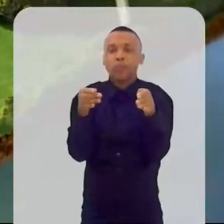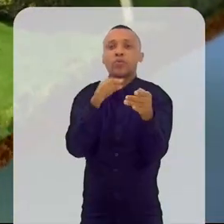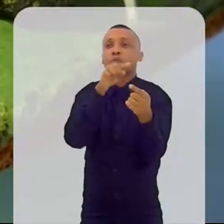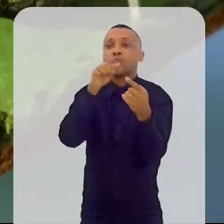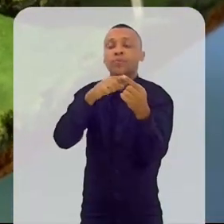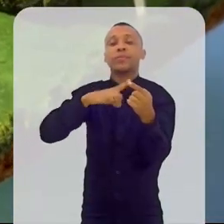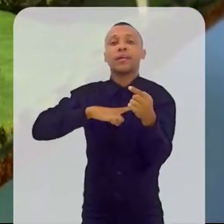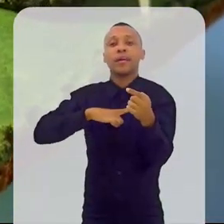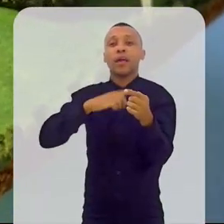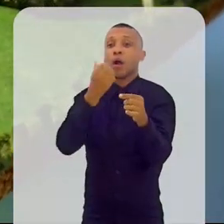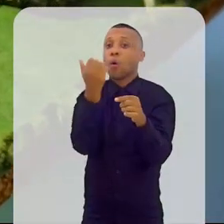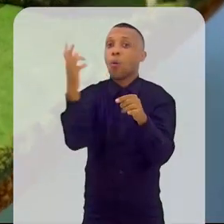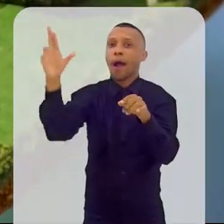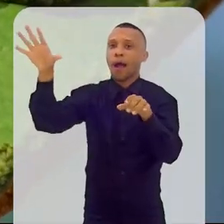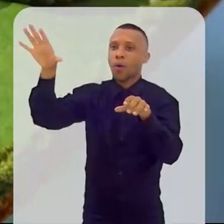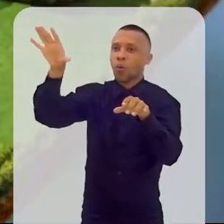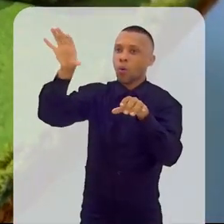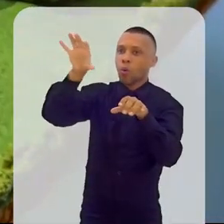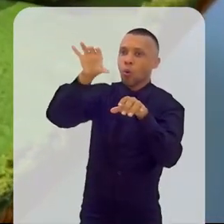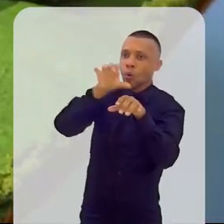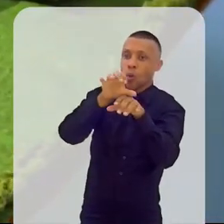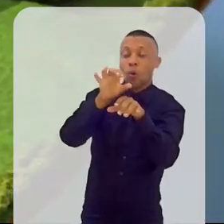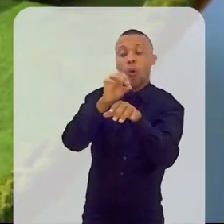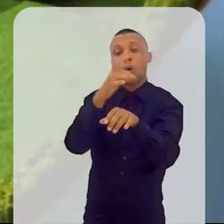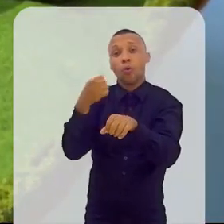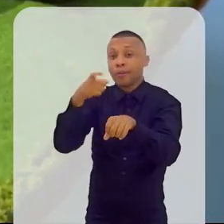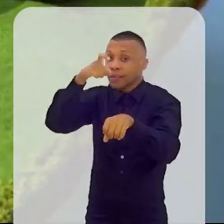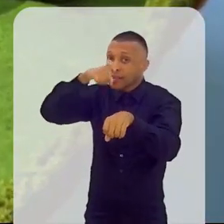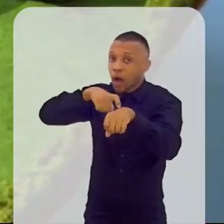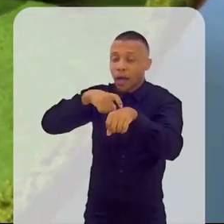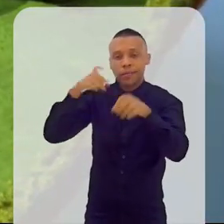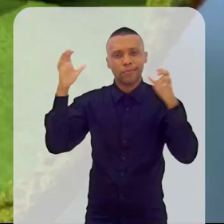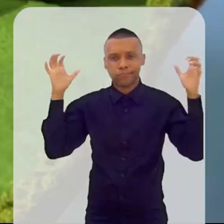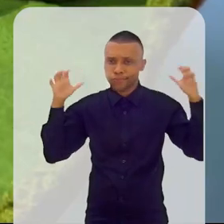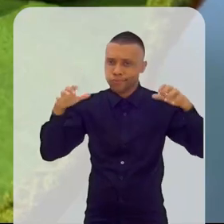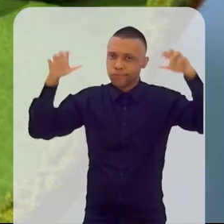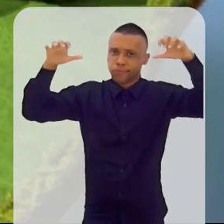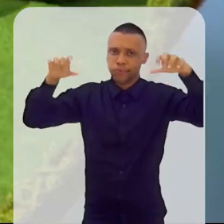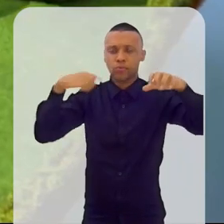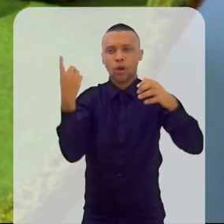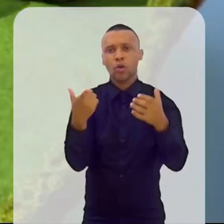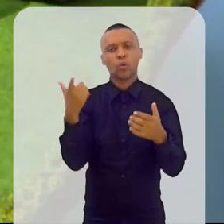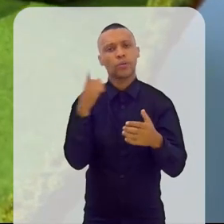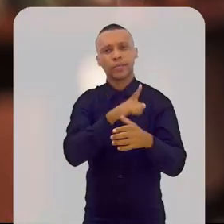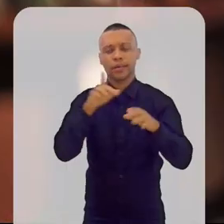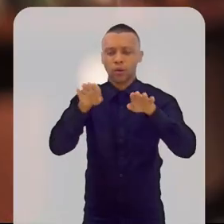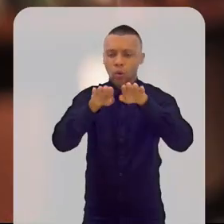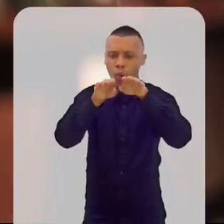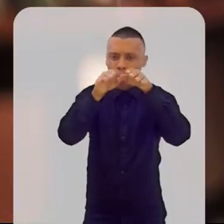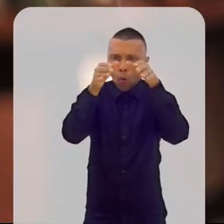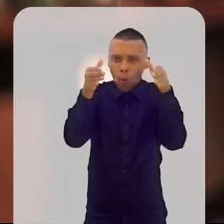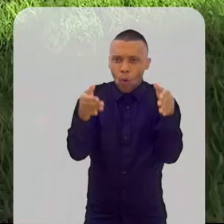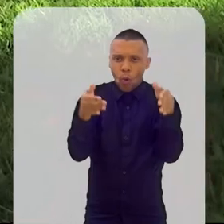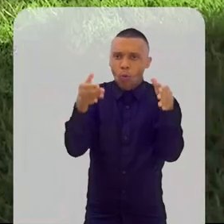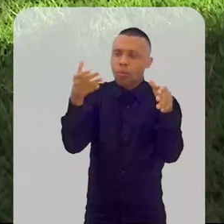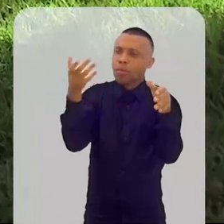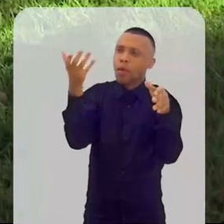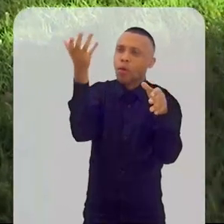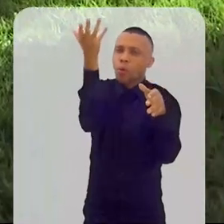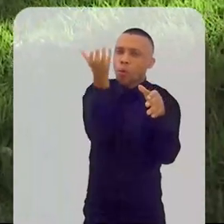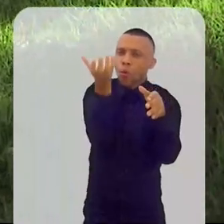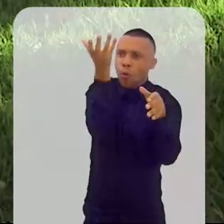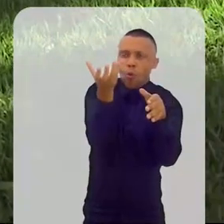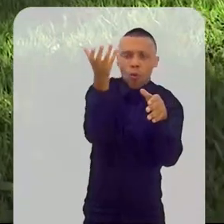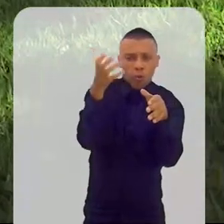ar quente, Ou, na hora da chuva, que a gente possa captar água de chuva entre as cascas e possa resfriar o prédio. A